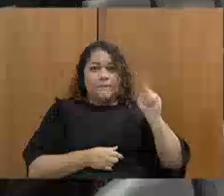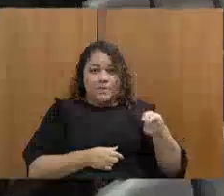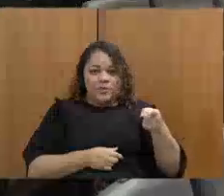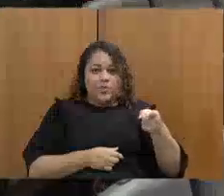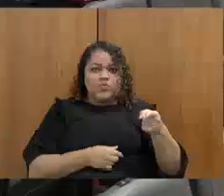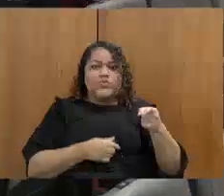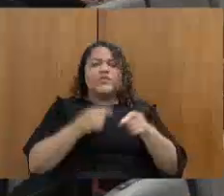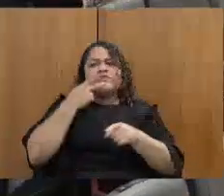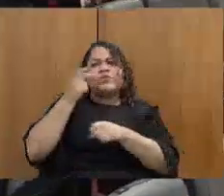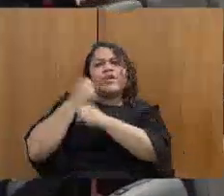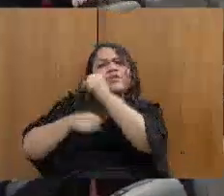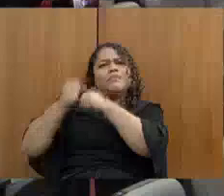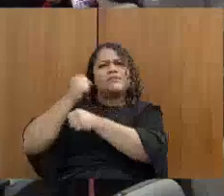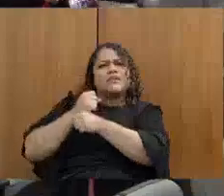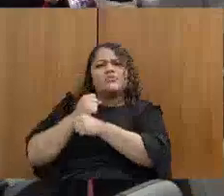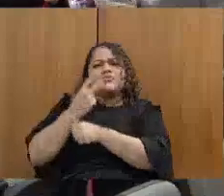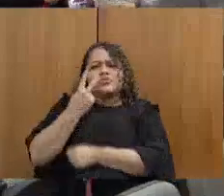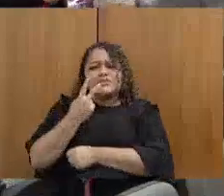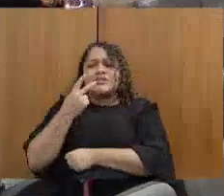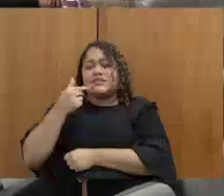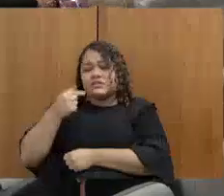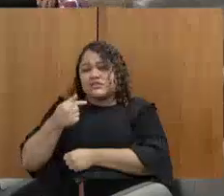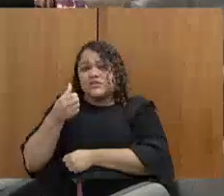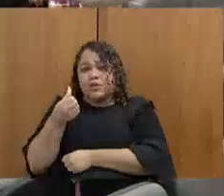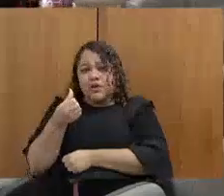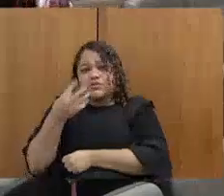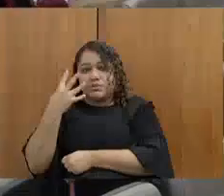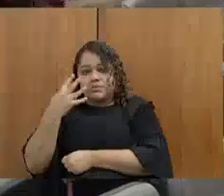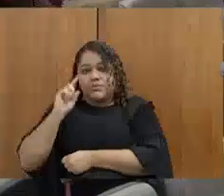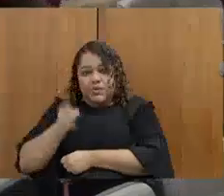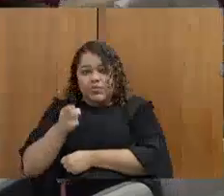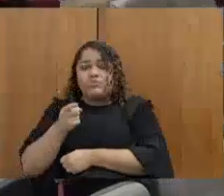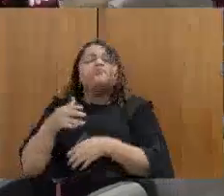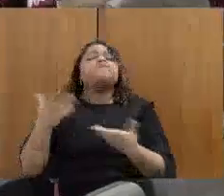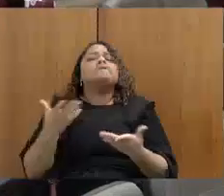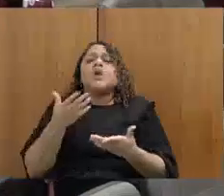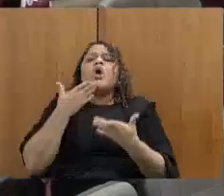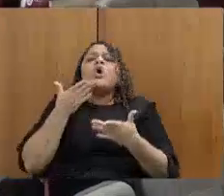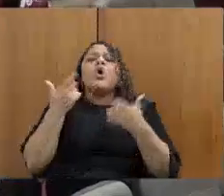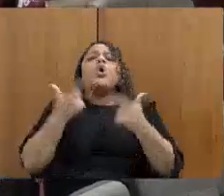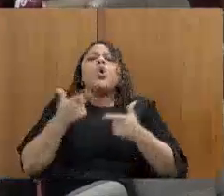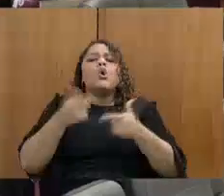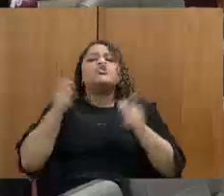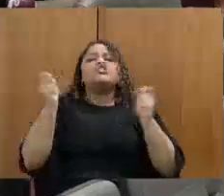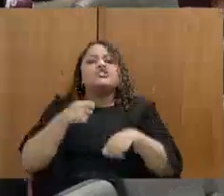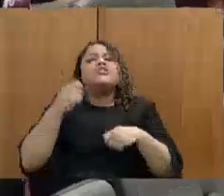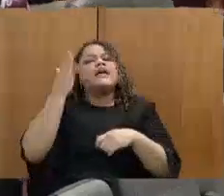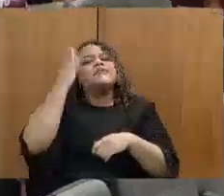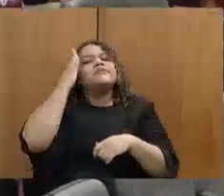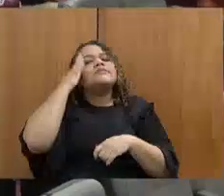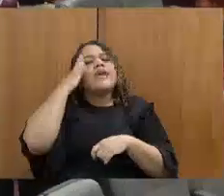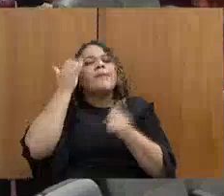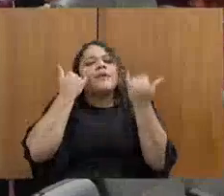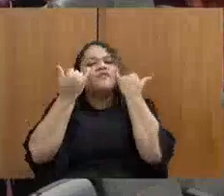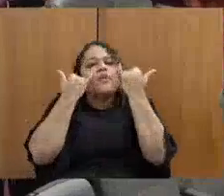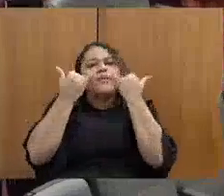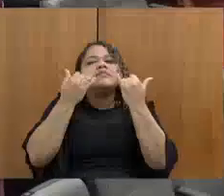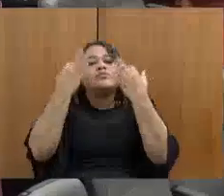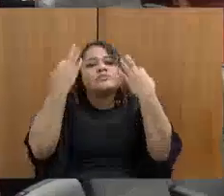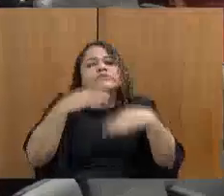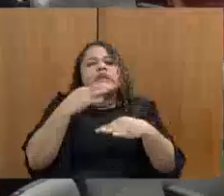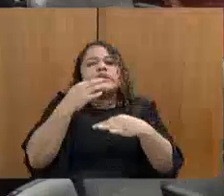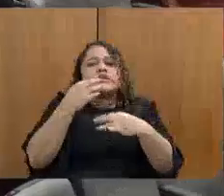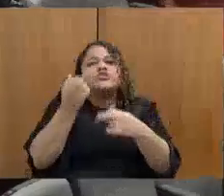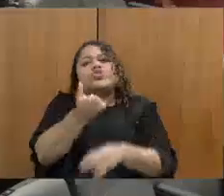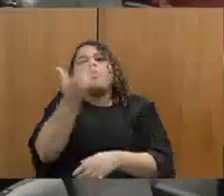.274. Onde o cidadão pode buscar informação, informação correta de número de pessoas com privação de liberdade, qual